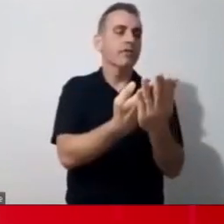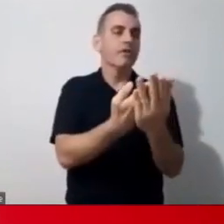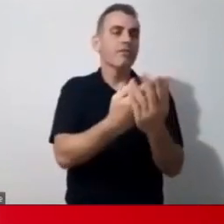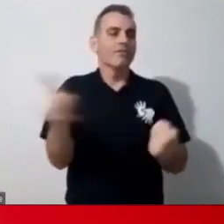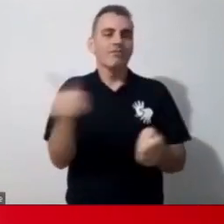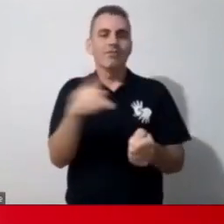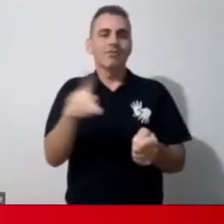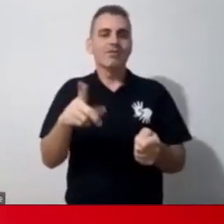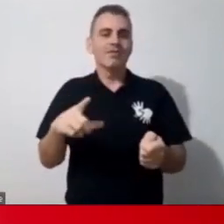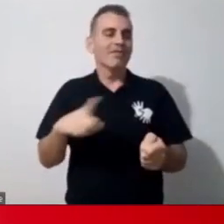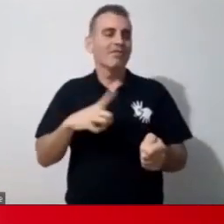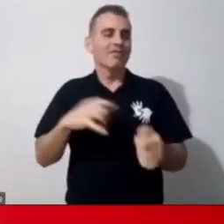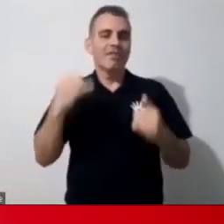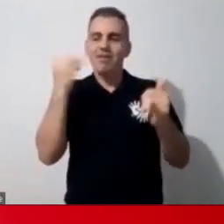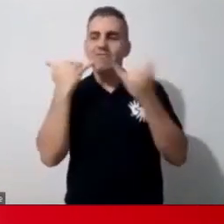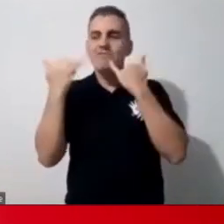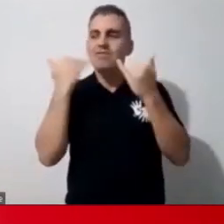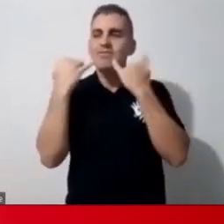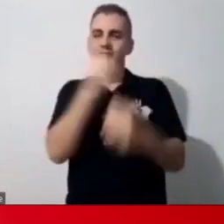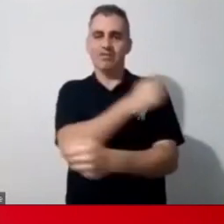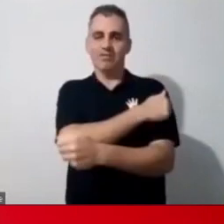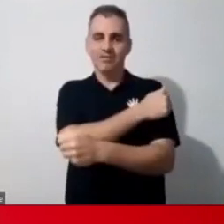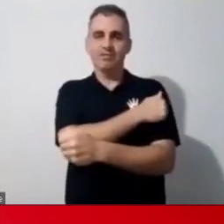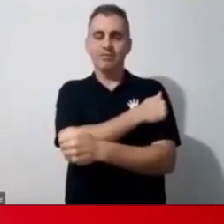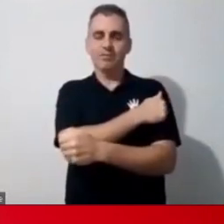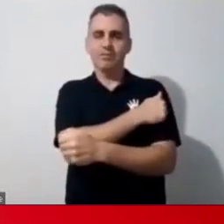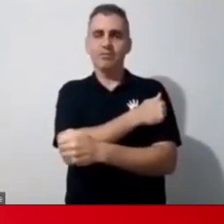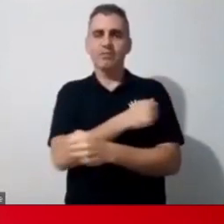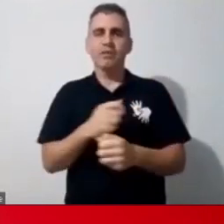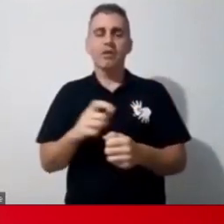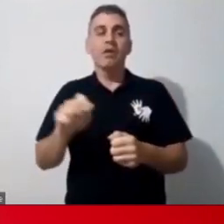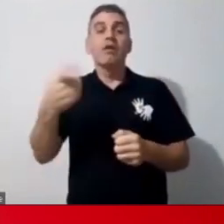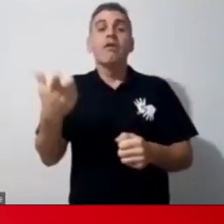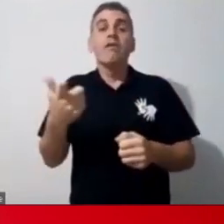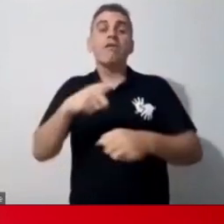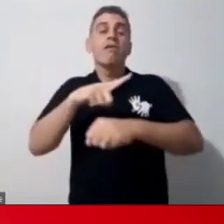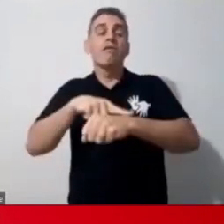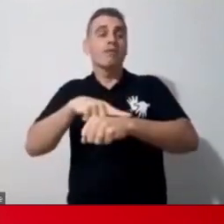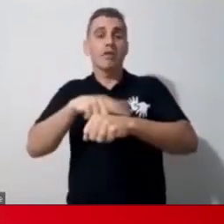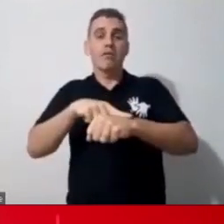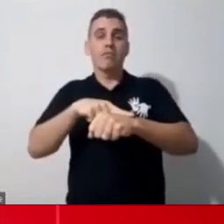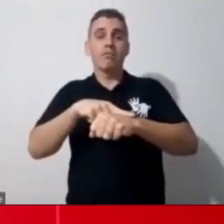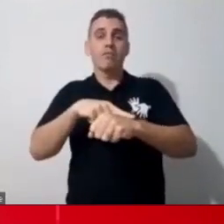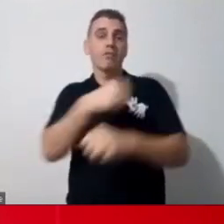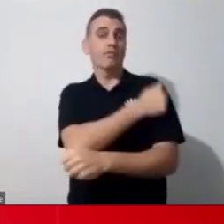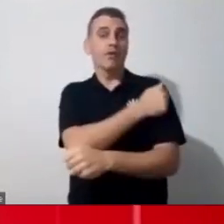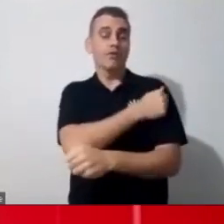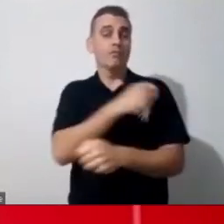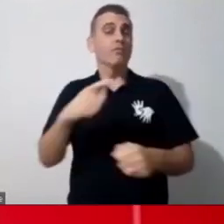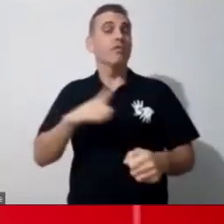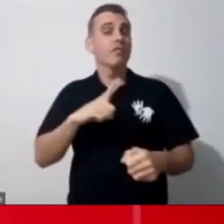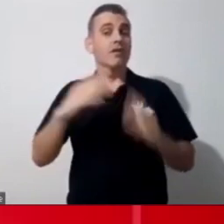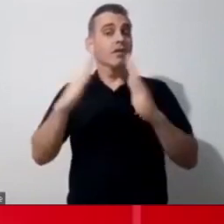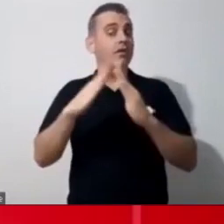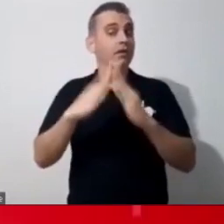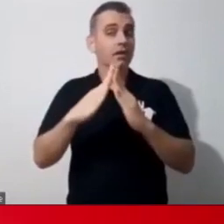preciso saber qual é o tempo de atenção que o meu aluno tem, que ele vai conseguir ficar comigo numa videoaula, que ele vai conseguir